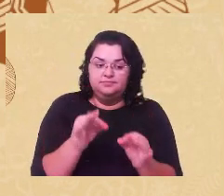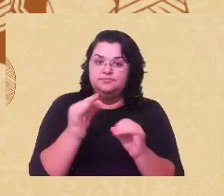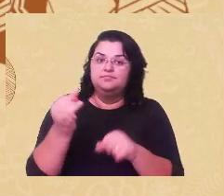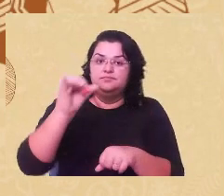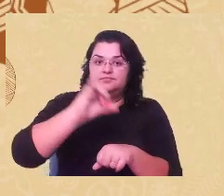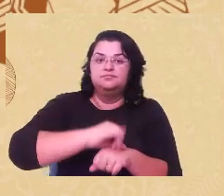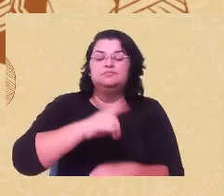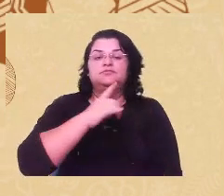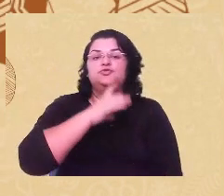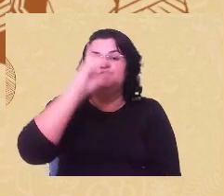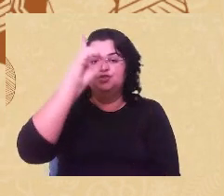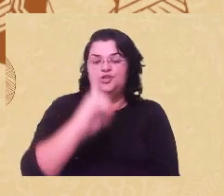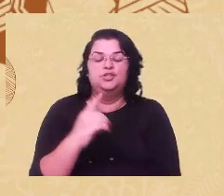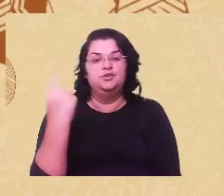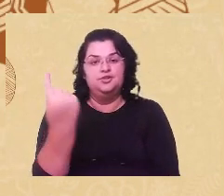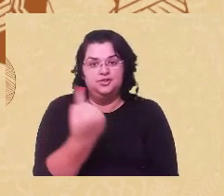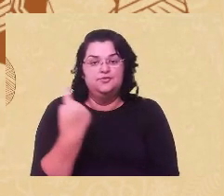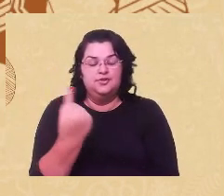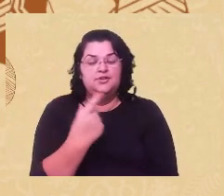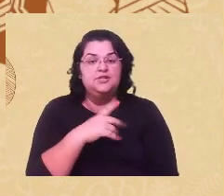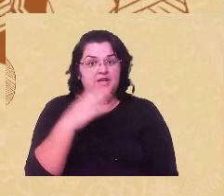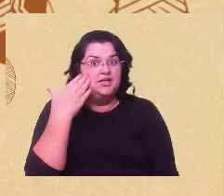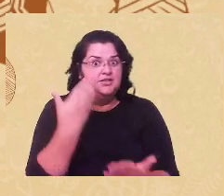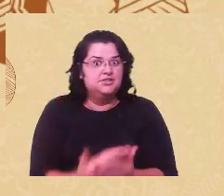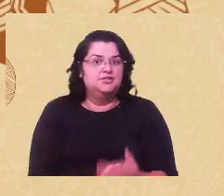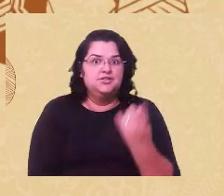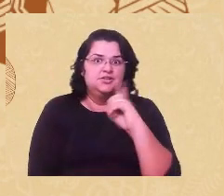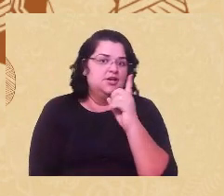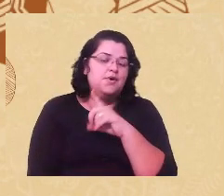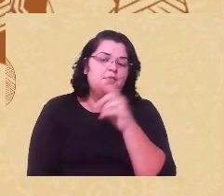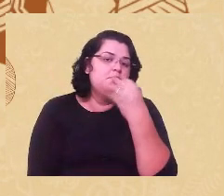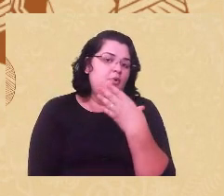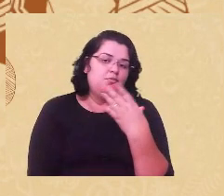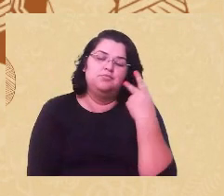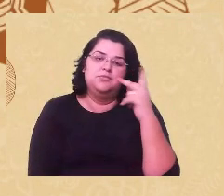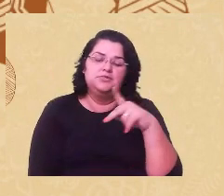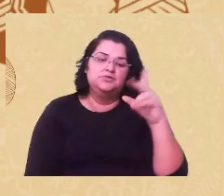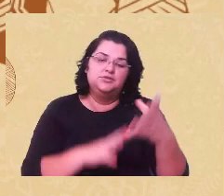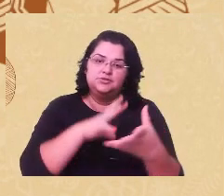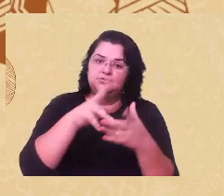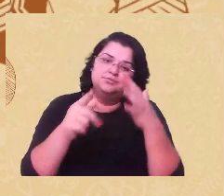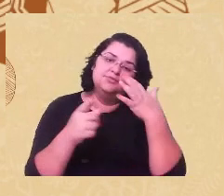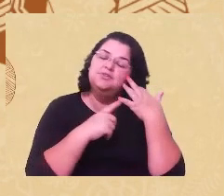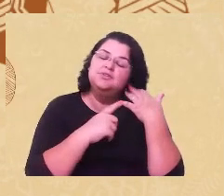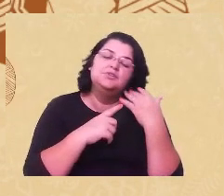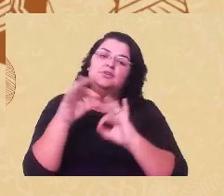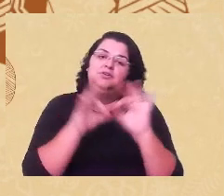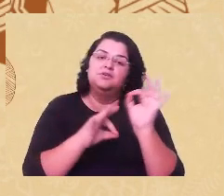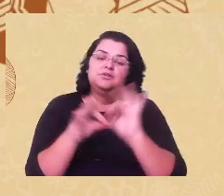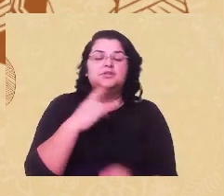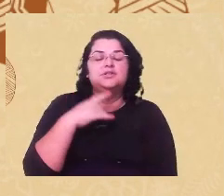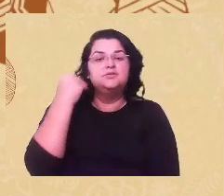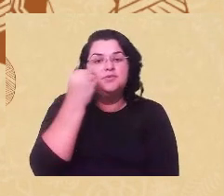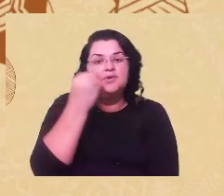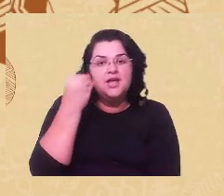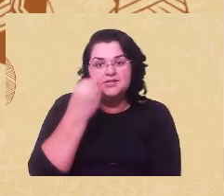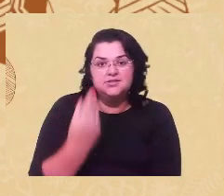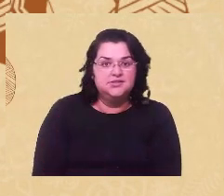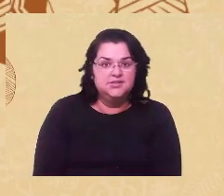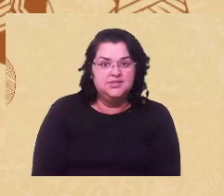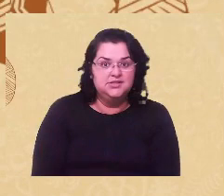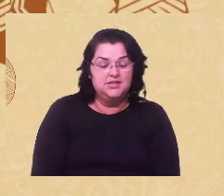o campo da individualidade, da garantia, não é suficiente em países onde o racismo organiza nossas experiências. Então, justiça